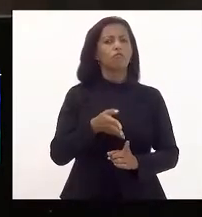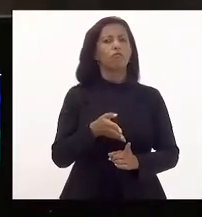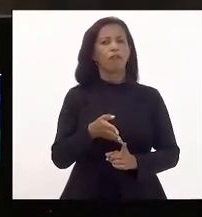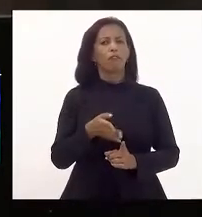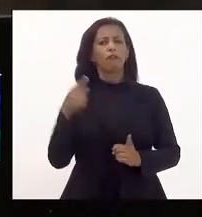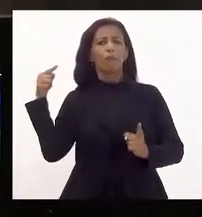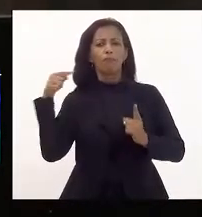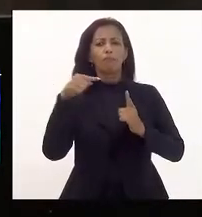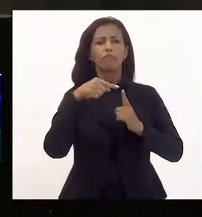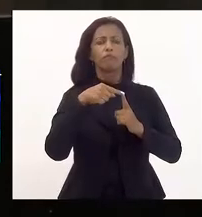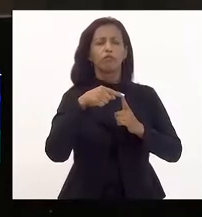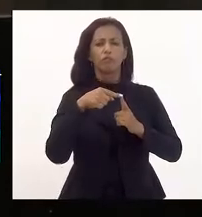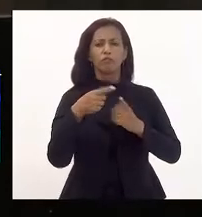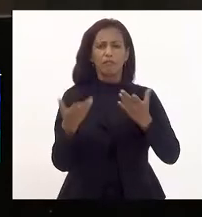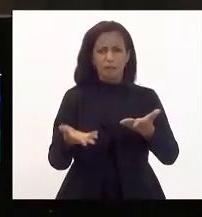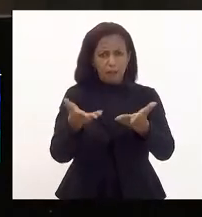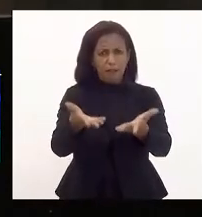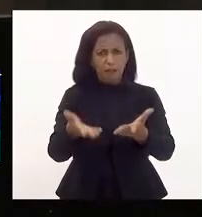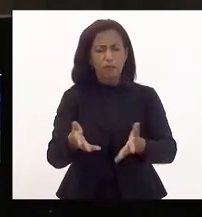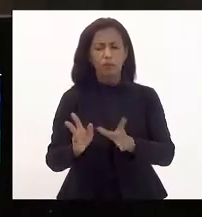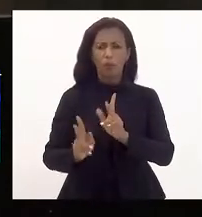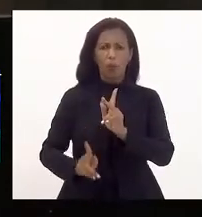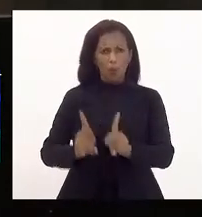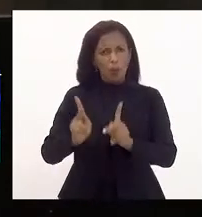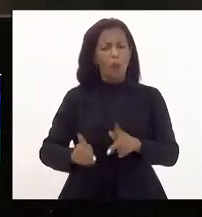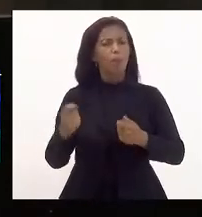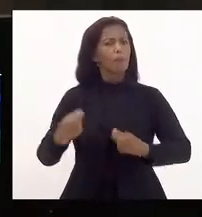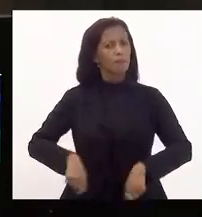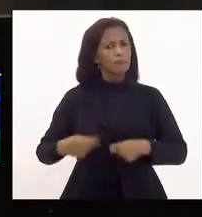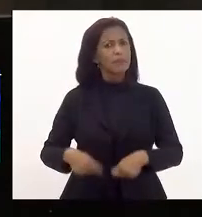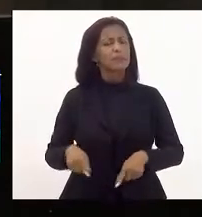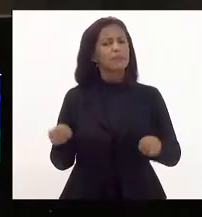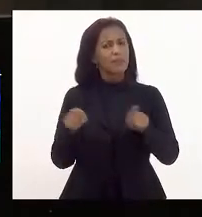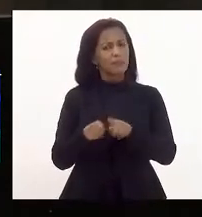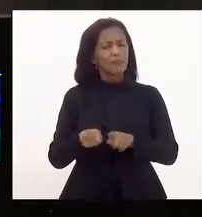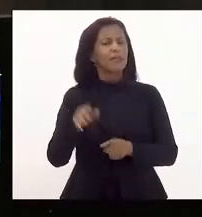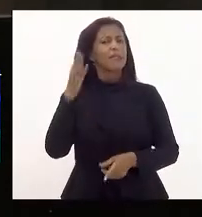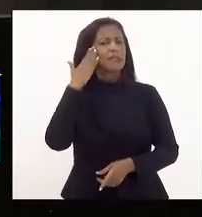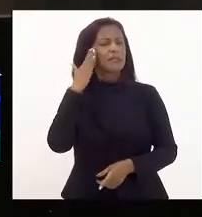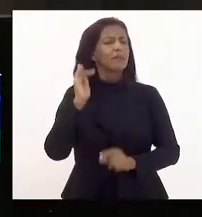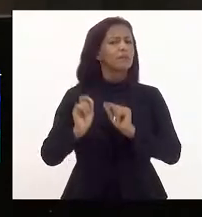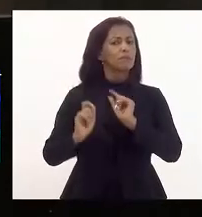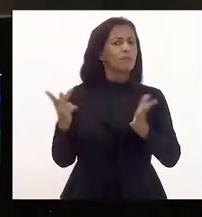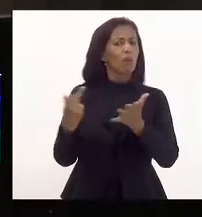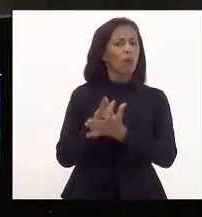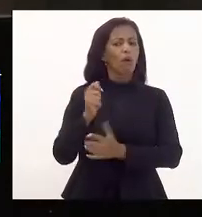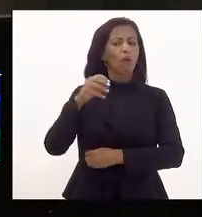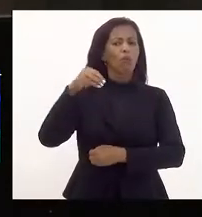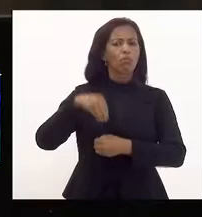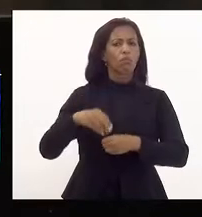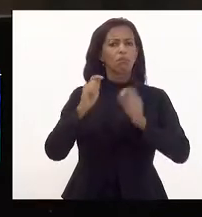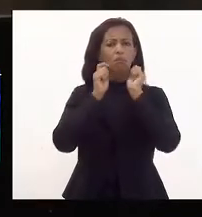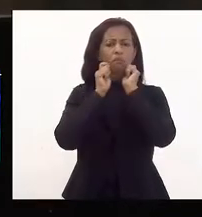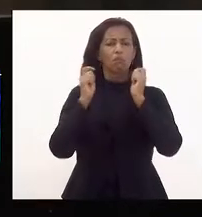muito objetiva. E é isso, o nosso povo precisa também entender o que está acontecendo aqui na casa.